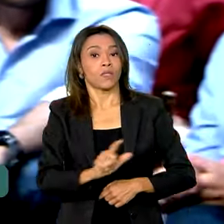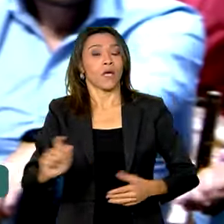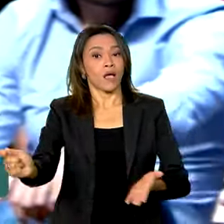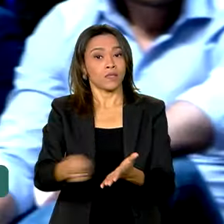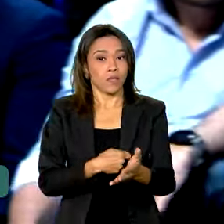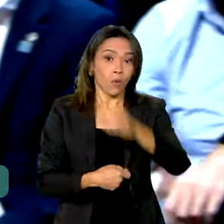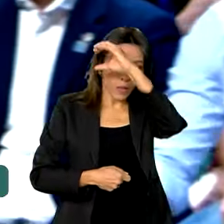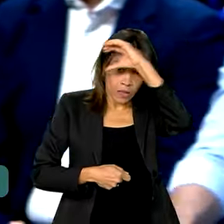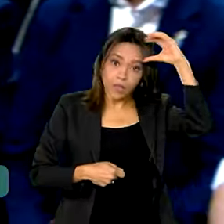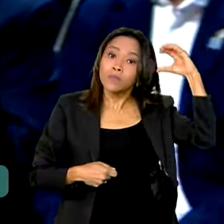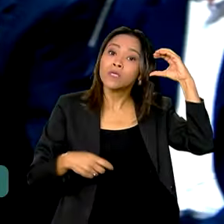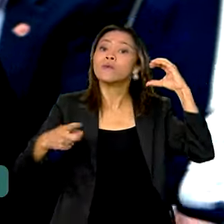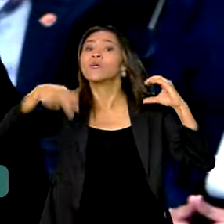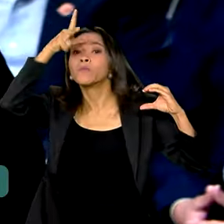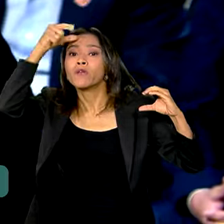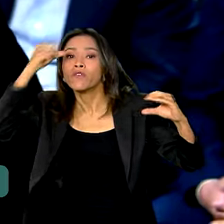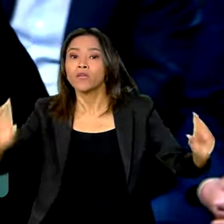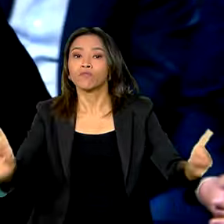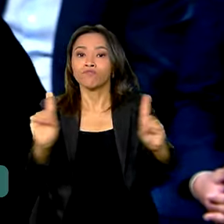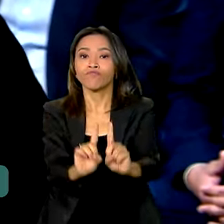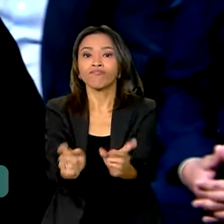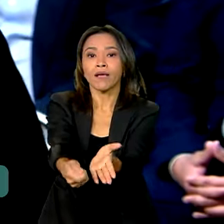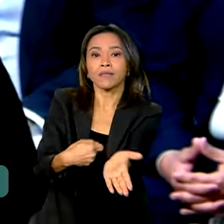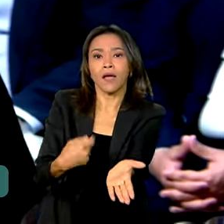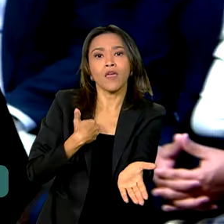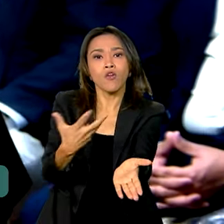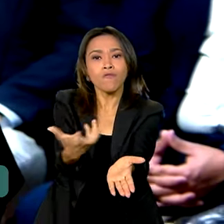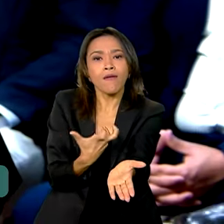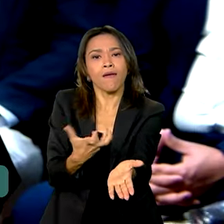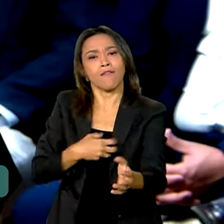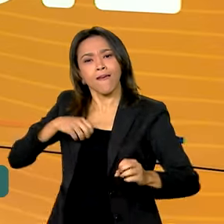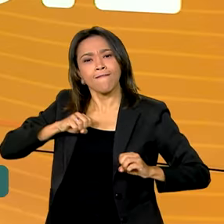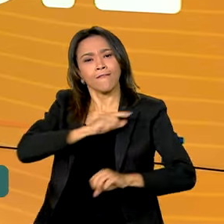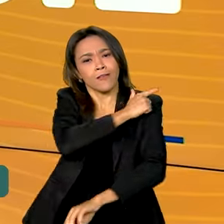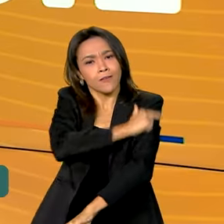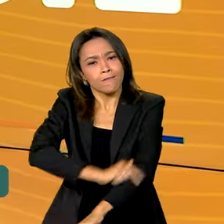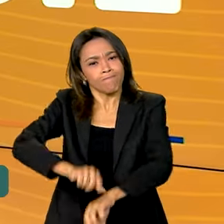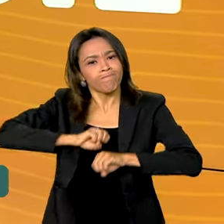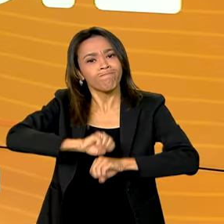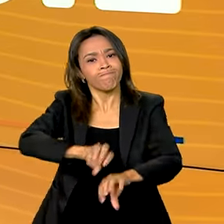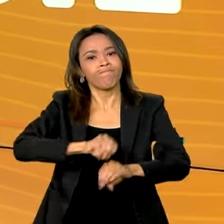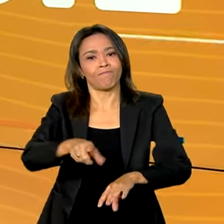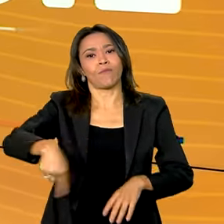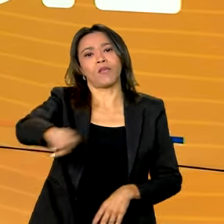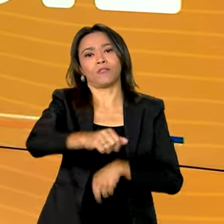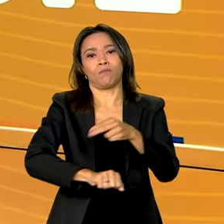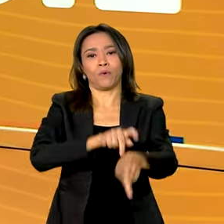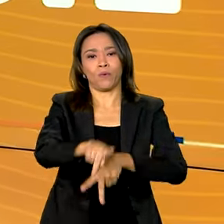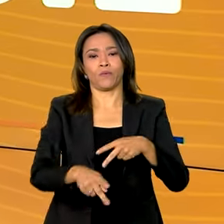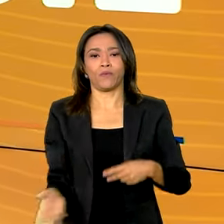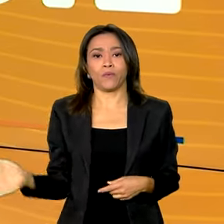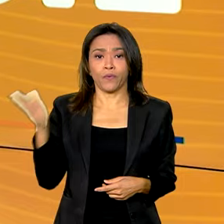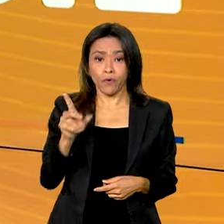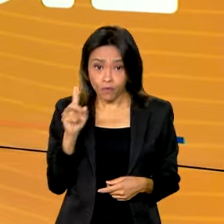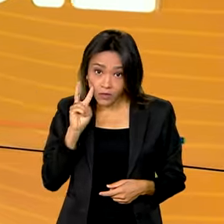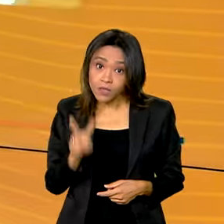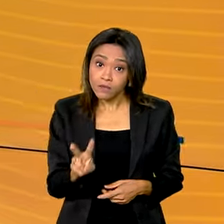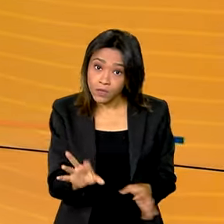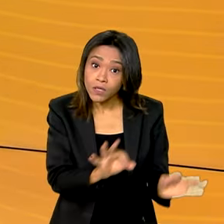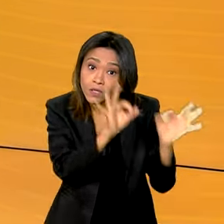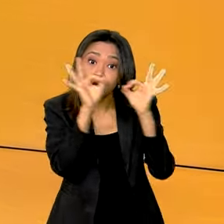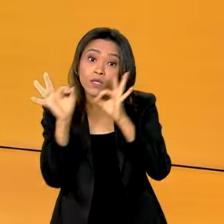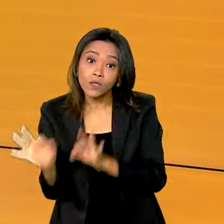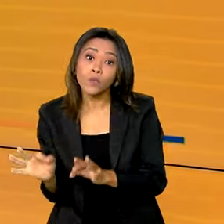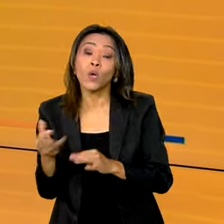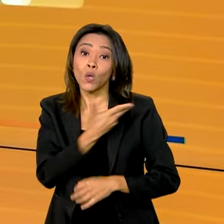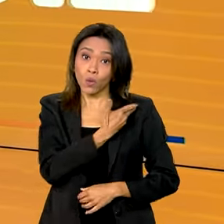porque o que eu quero é educar esse povo. E como a gente viu aí nas reportagens, o governo federal